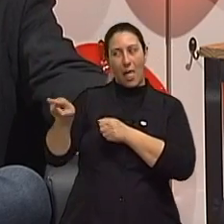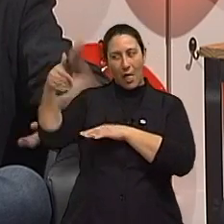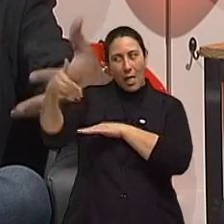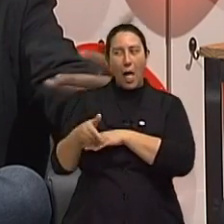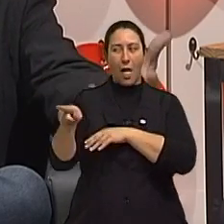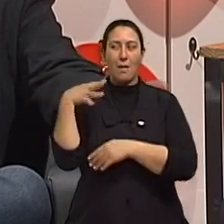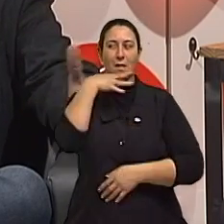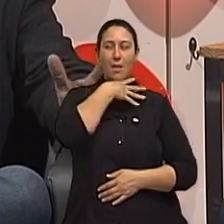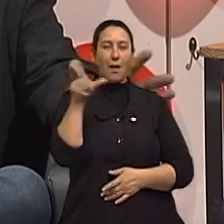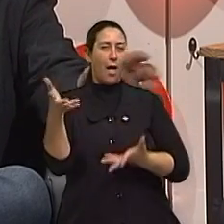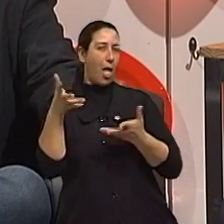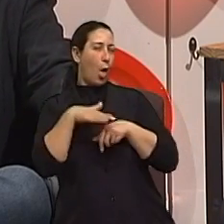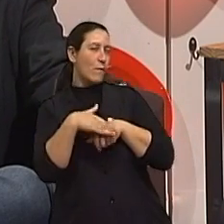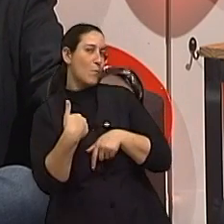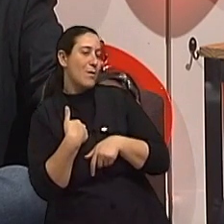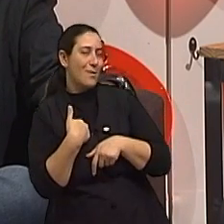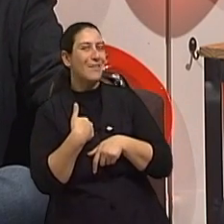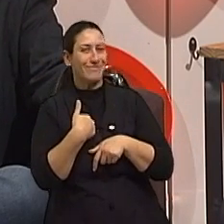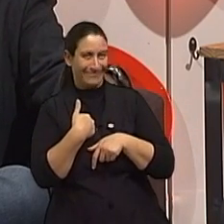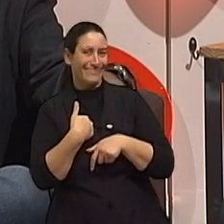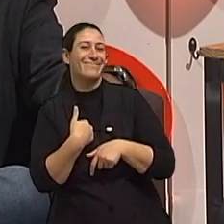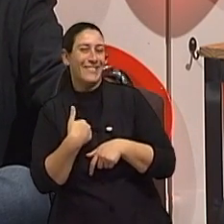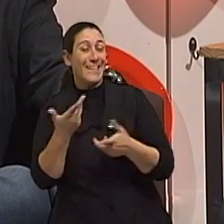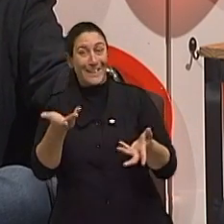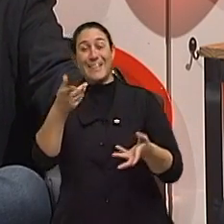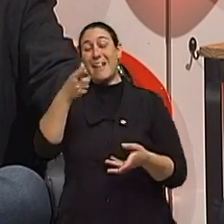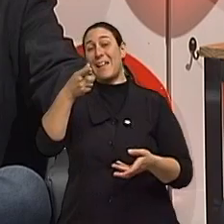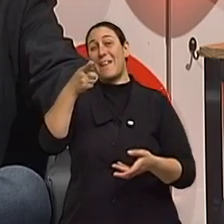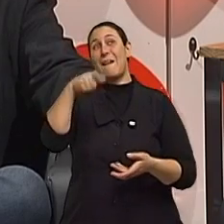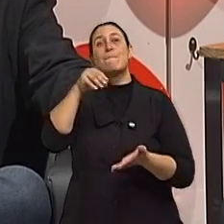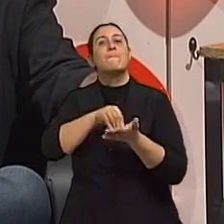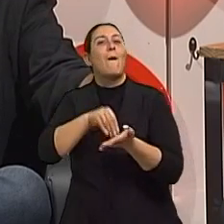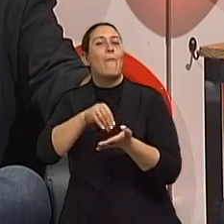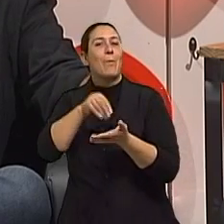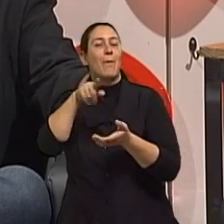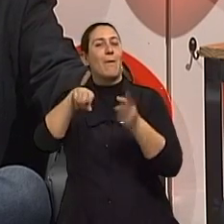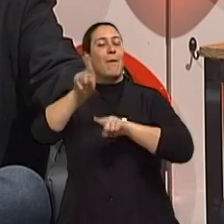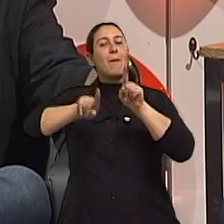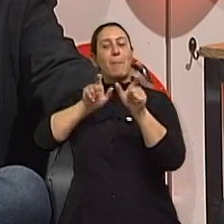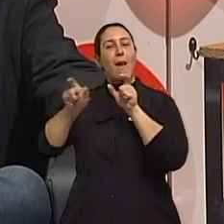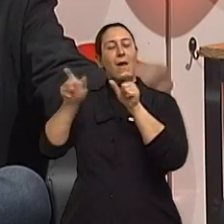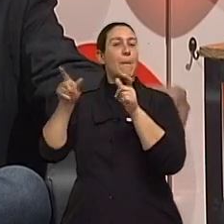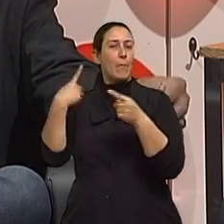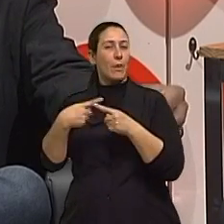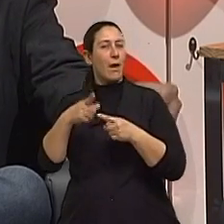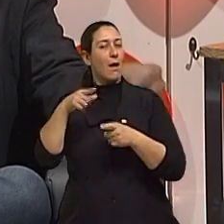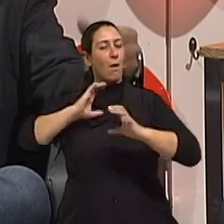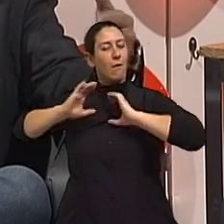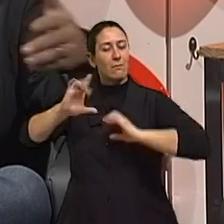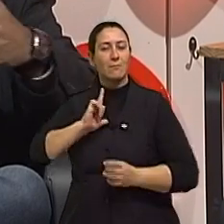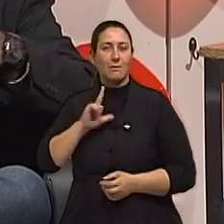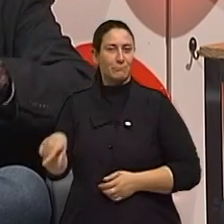alguma coisa comigo? Então, isso... A falta das palavras, às vezes, comunica mais